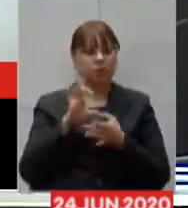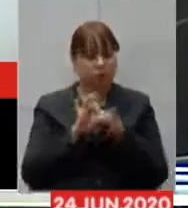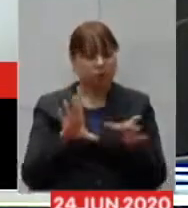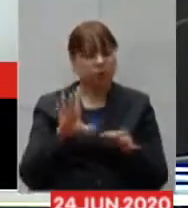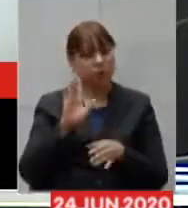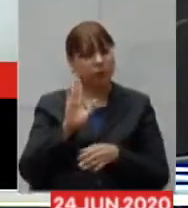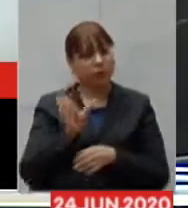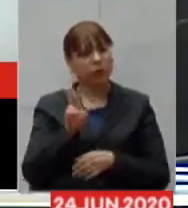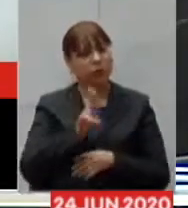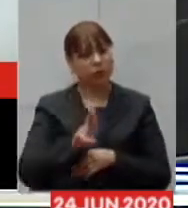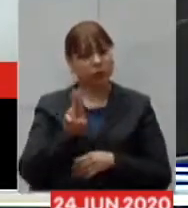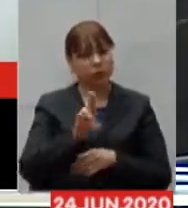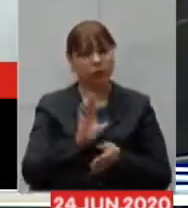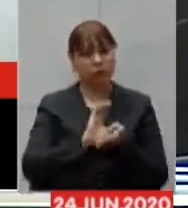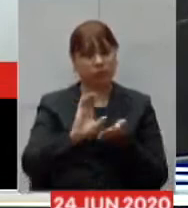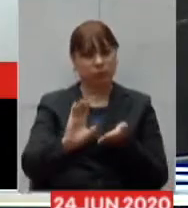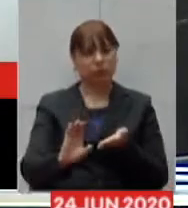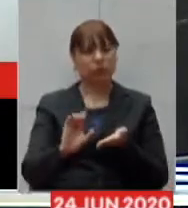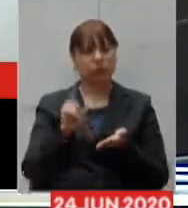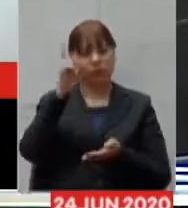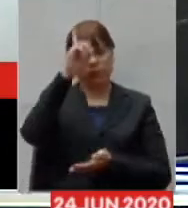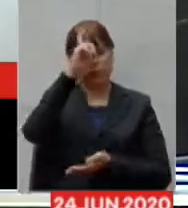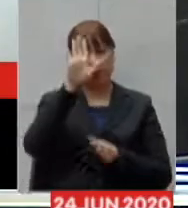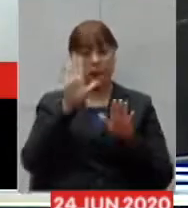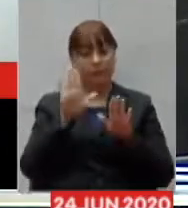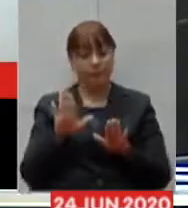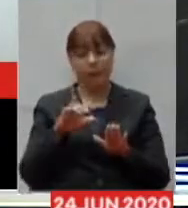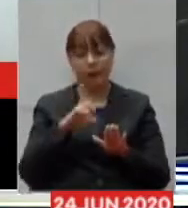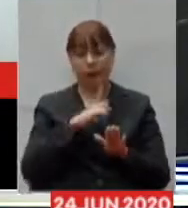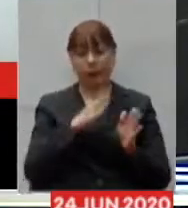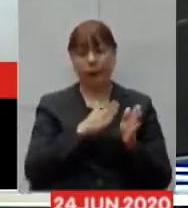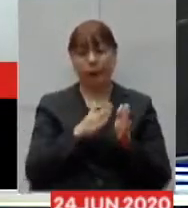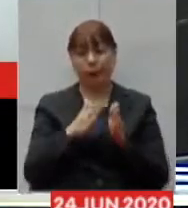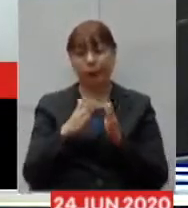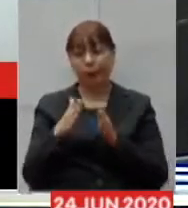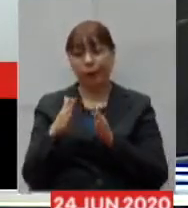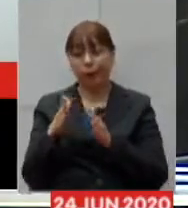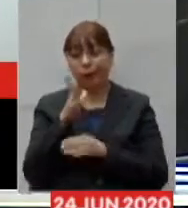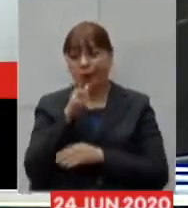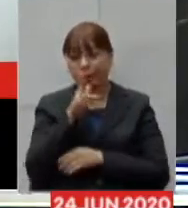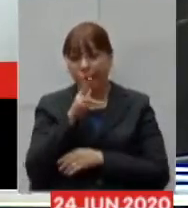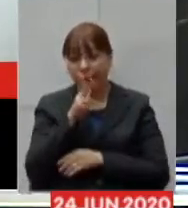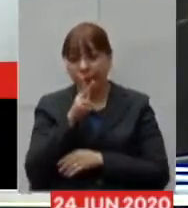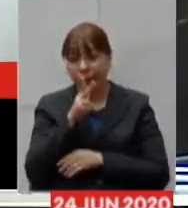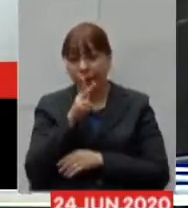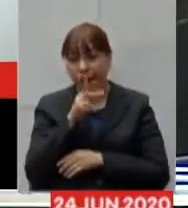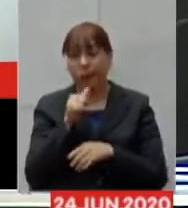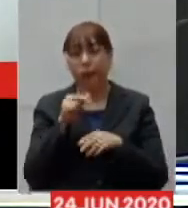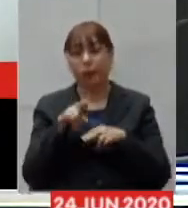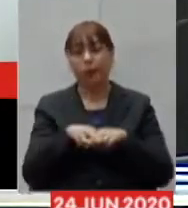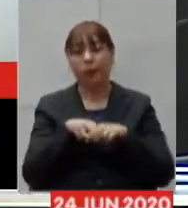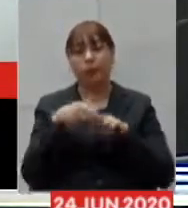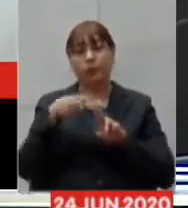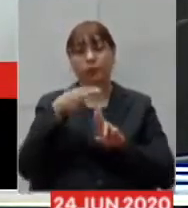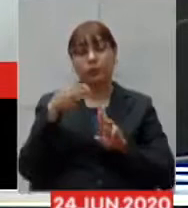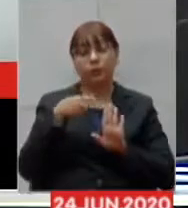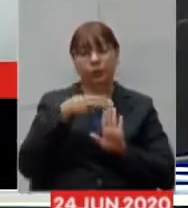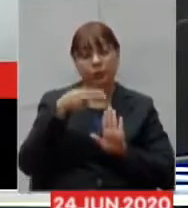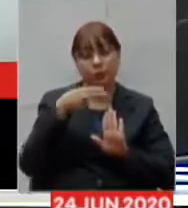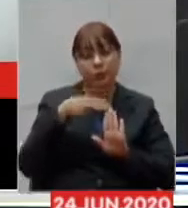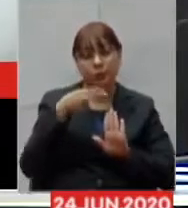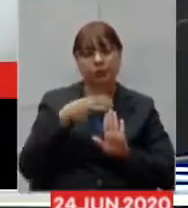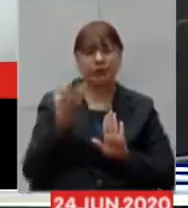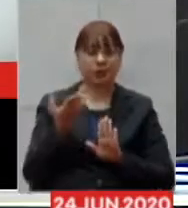dos recursos para o hospital mas uma questão burocrática relativa a uma resolução da Secretaria de de Saúde impede